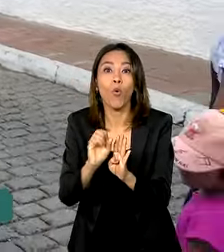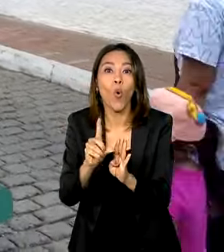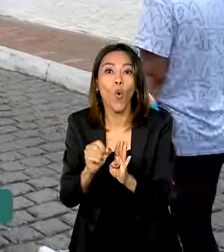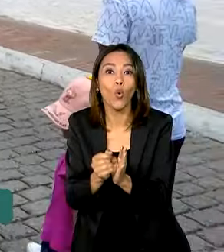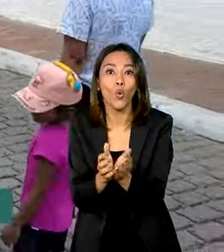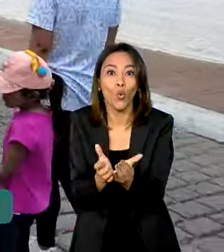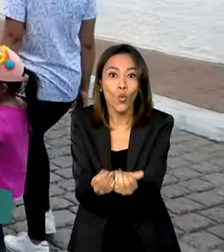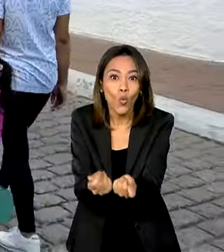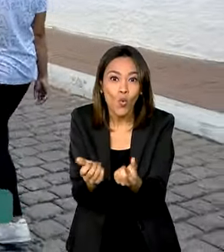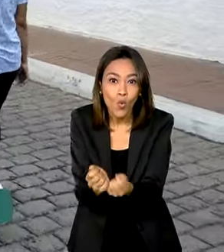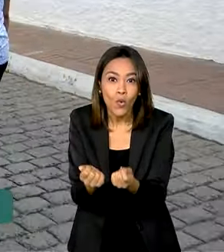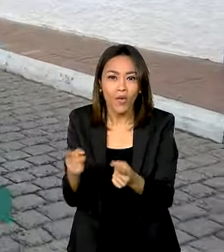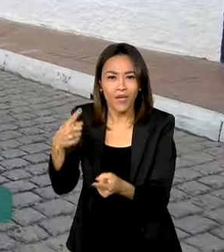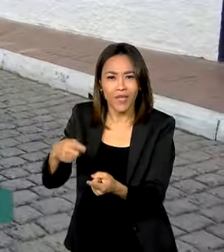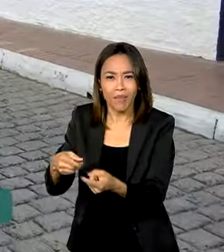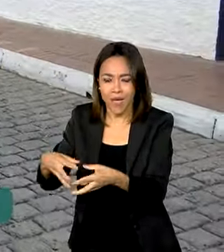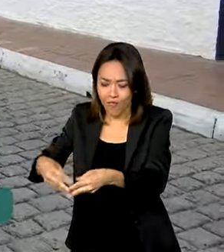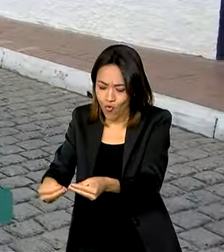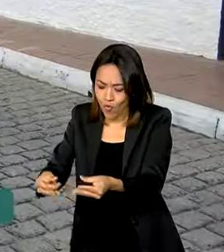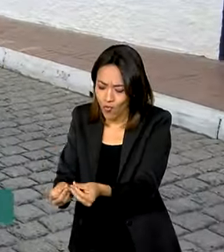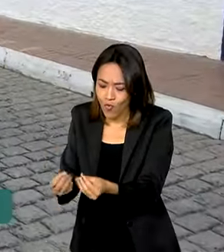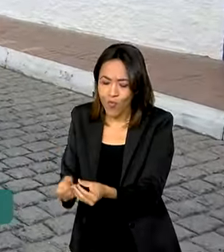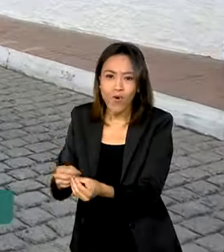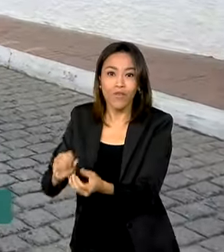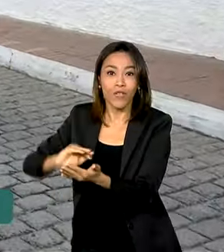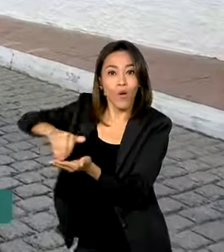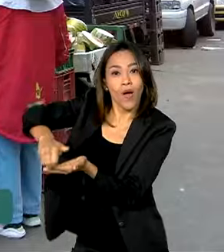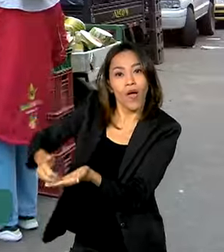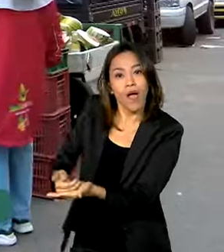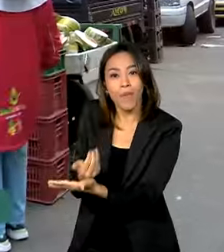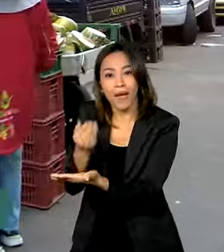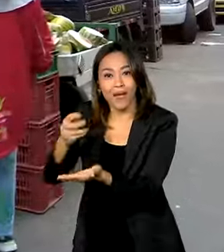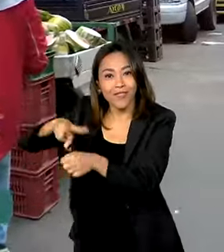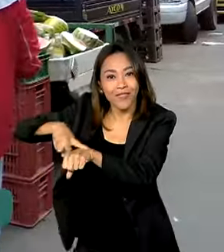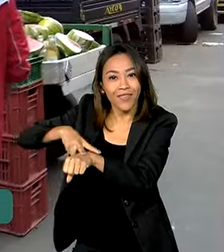guacamole, uma pasta salgada, feita com abacate.